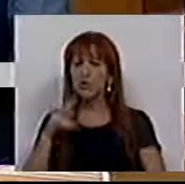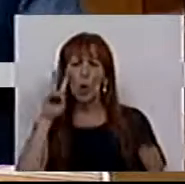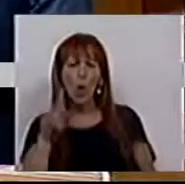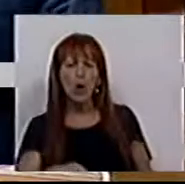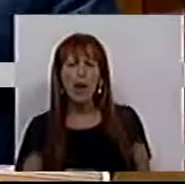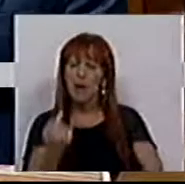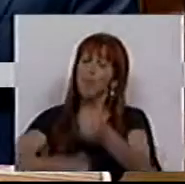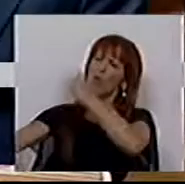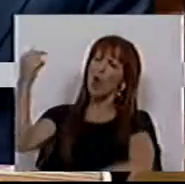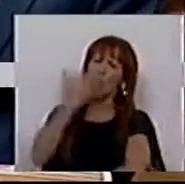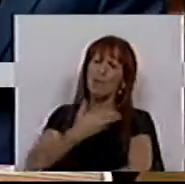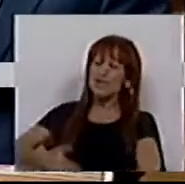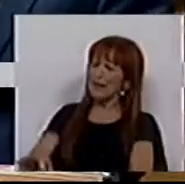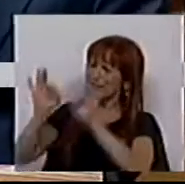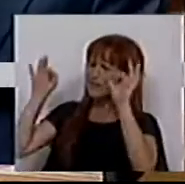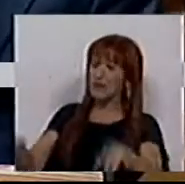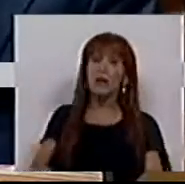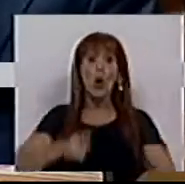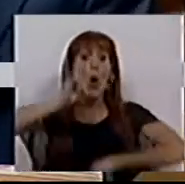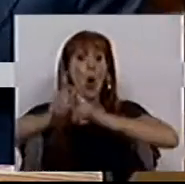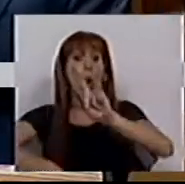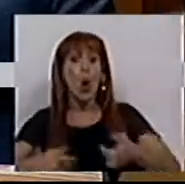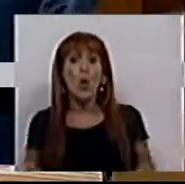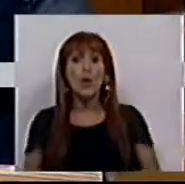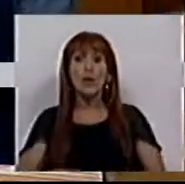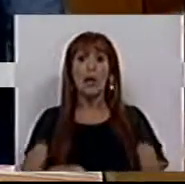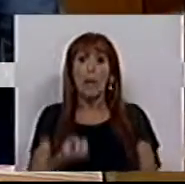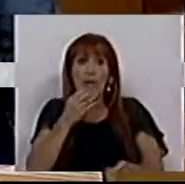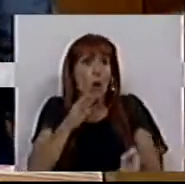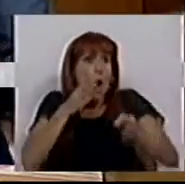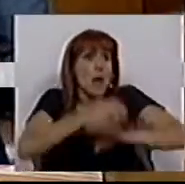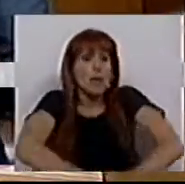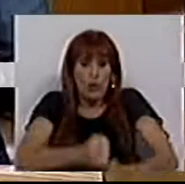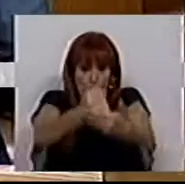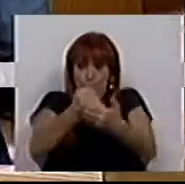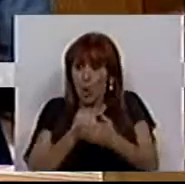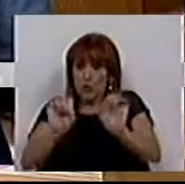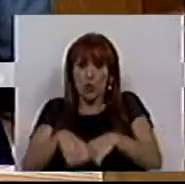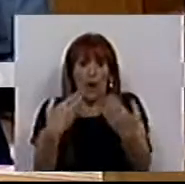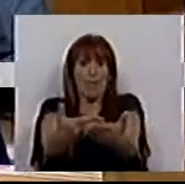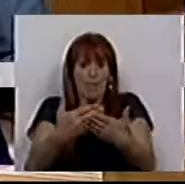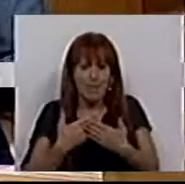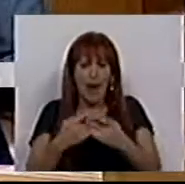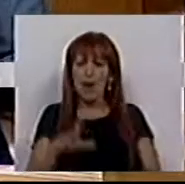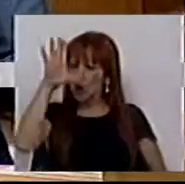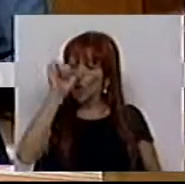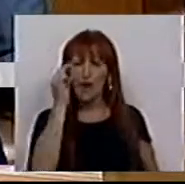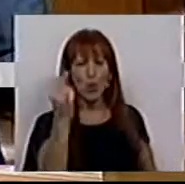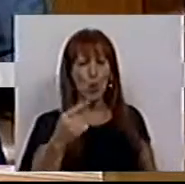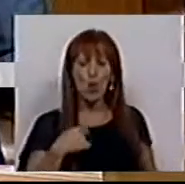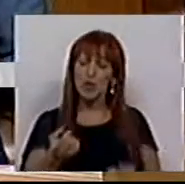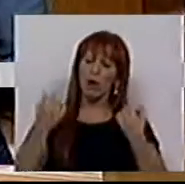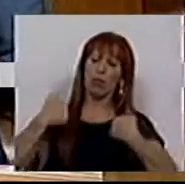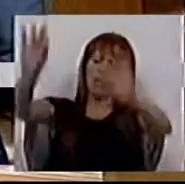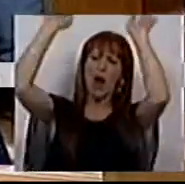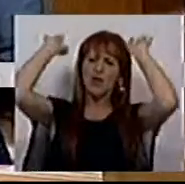olhamos para o regresso do passado, para aqueles que perderam acesso aos apoios sociais e para um Governo que